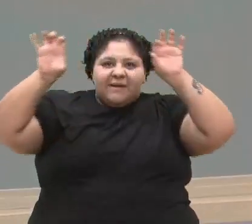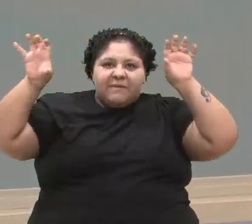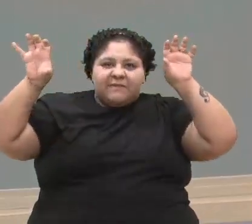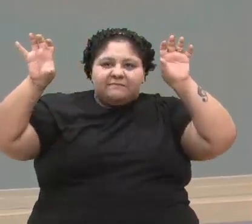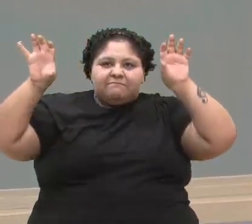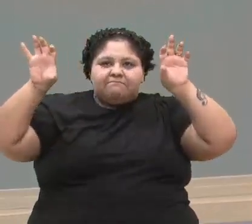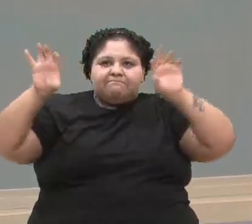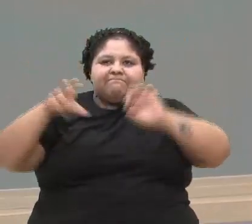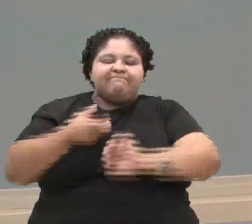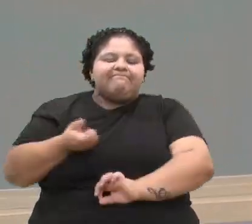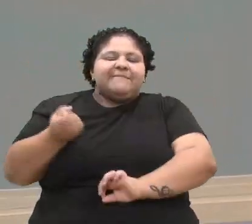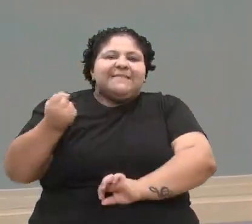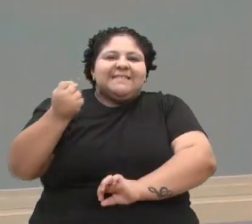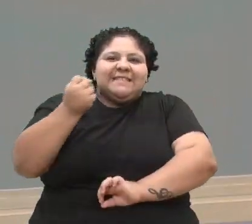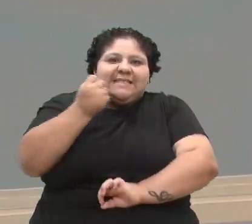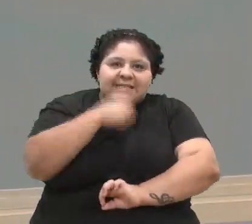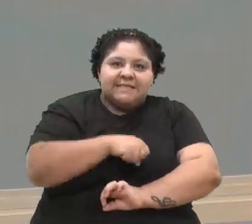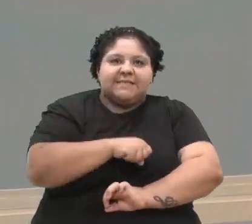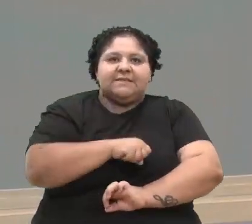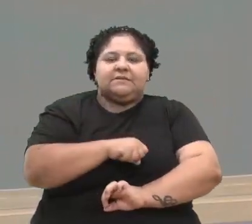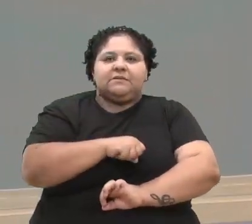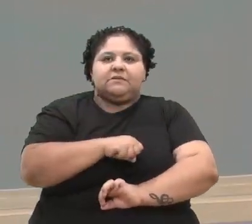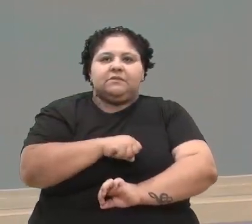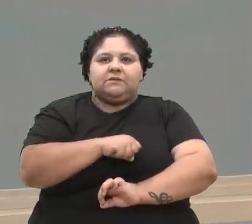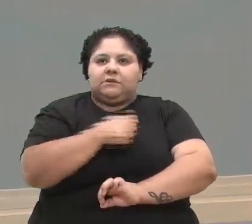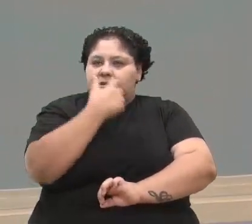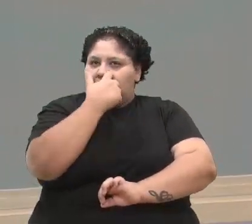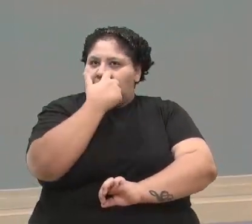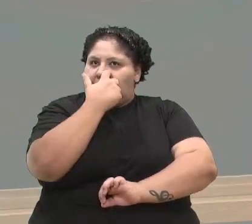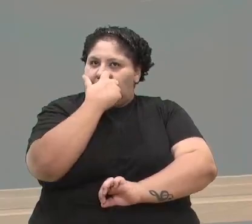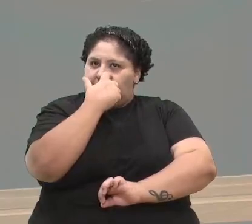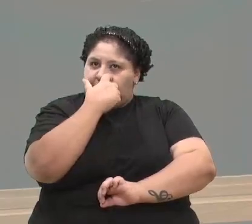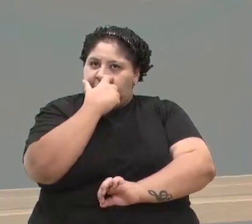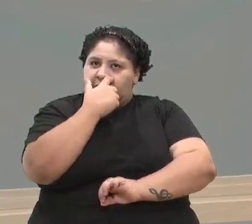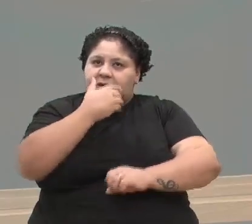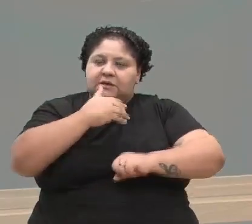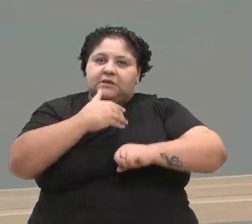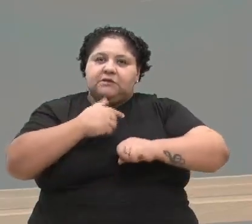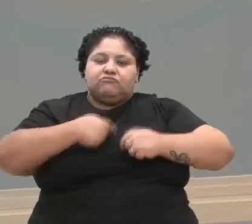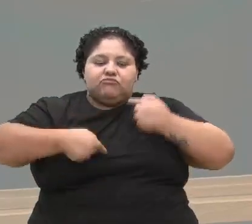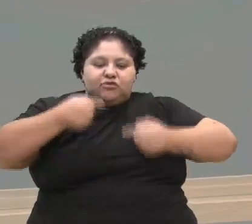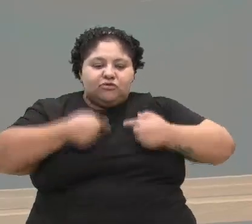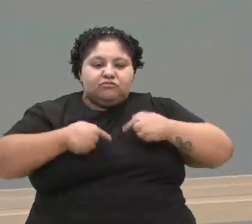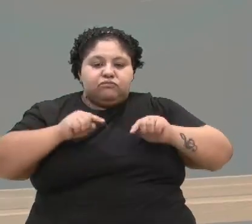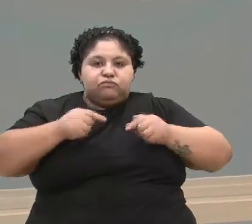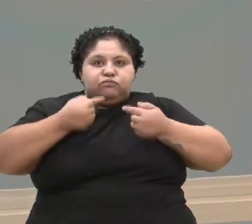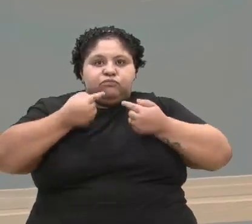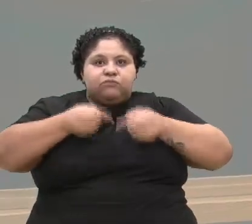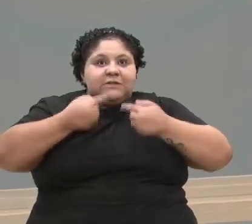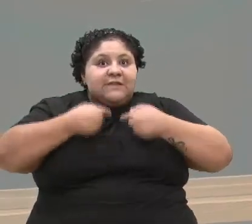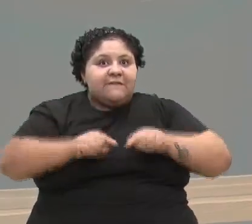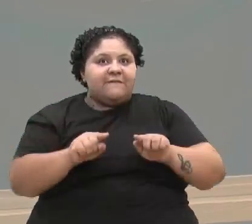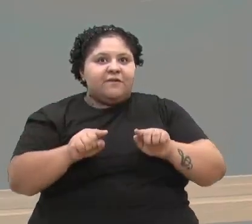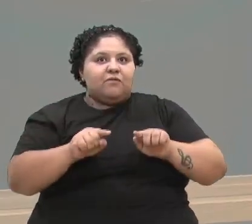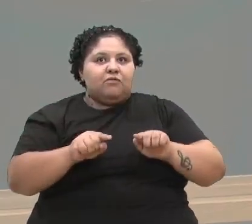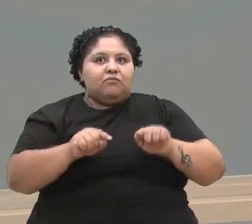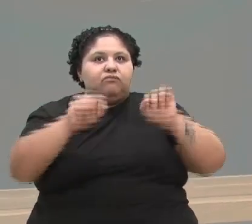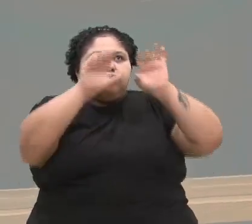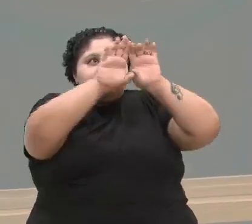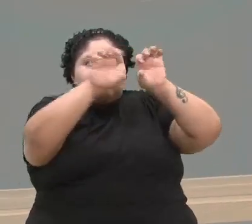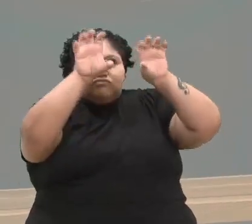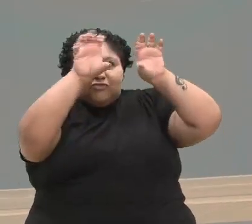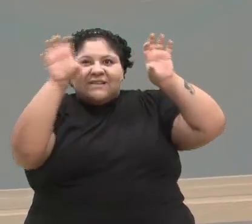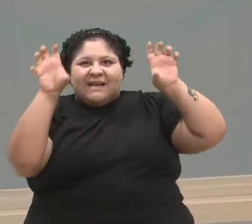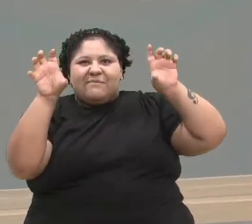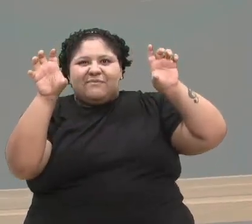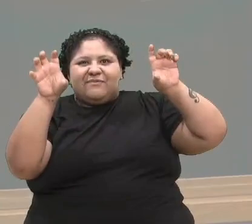necessidade, né, de discutir os desafios do clima que a humanidade tem que enfrentar, tema